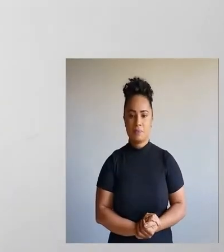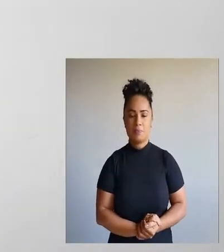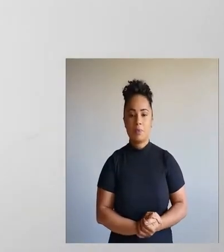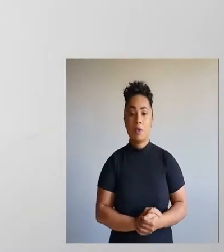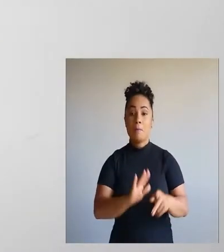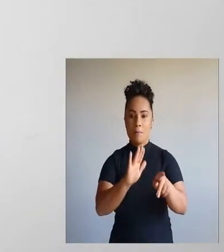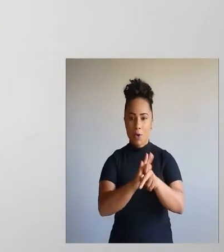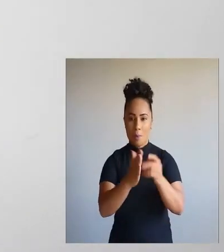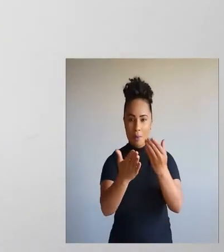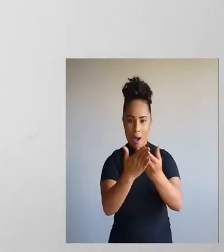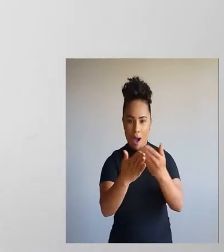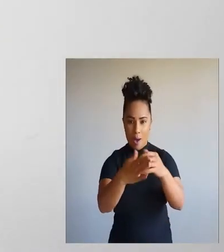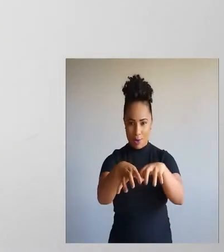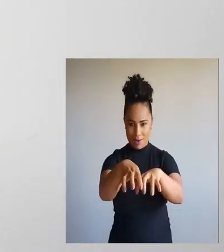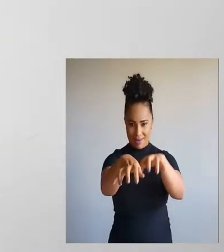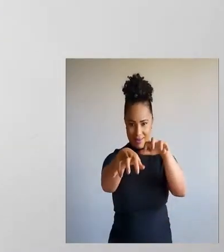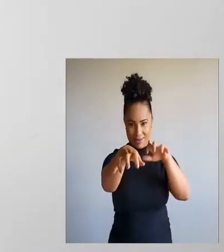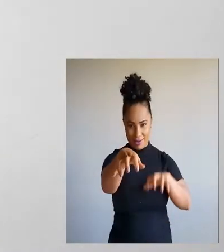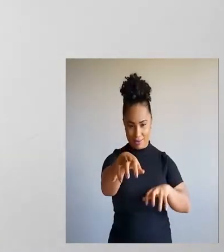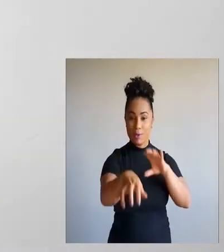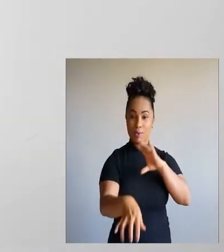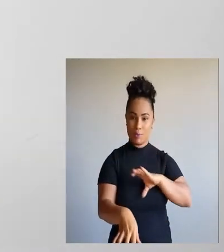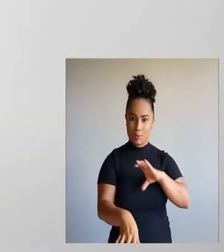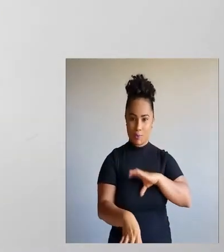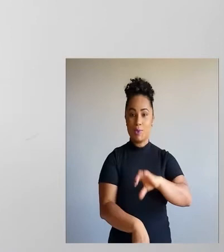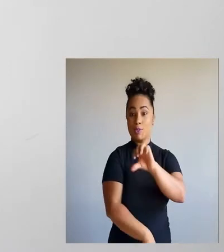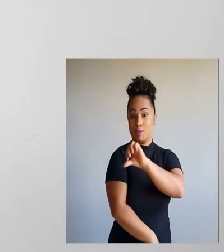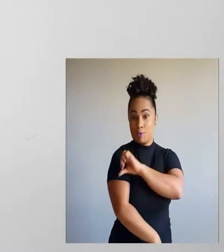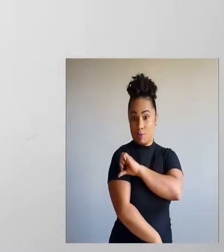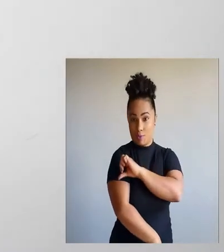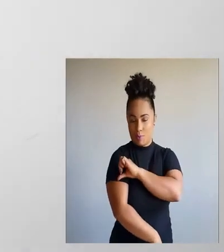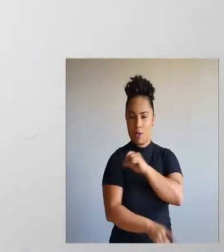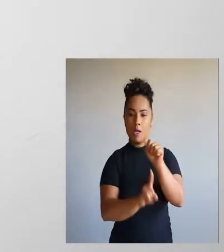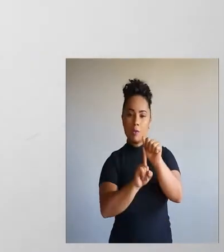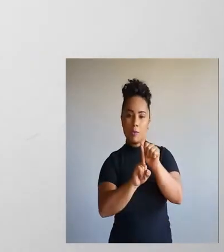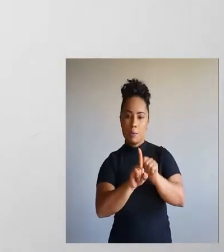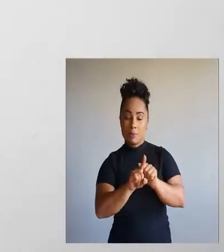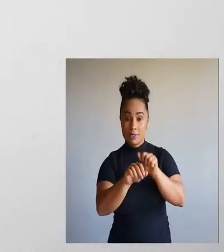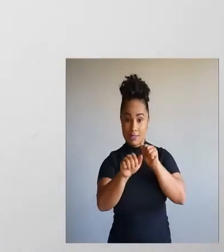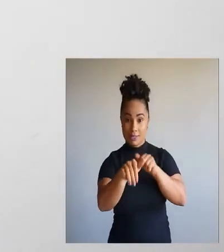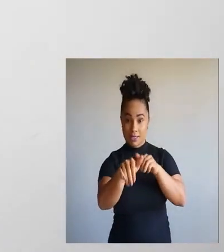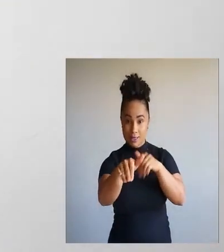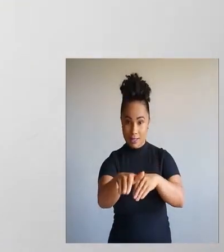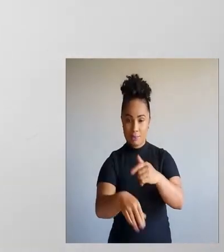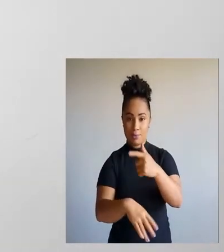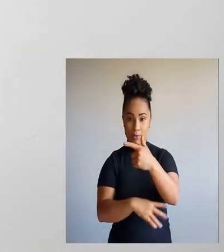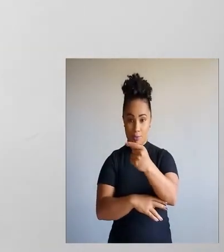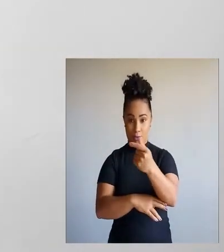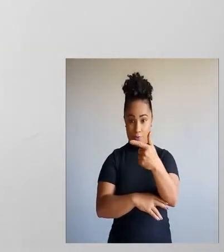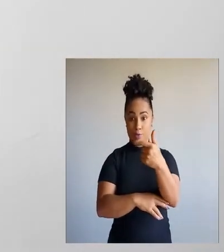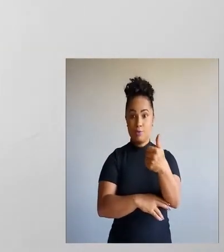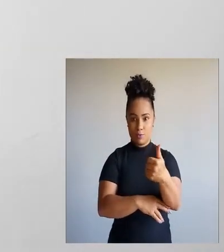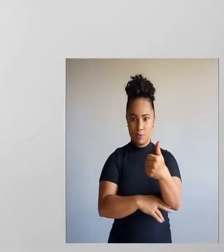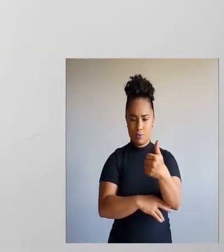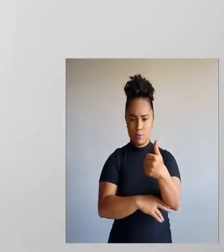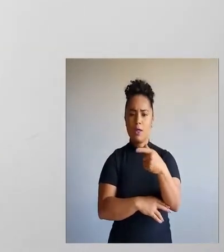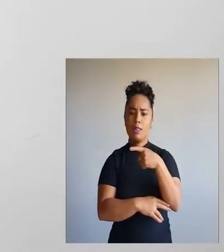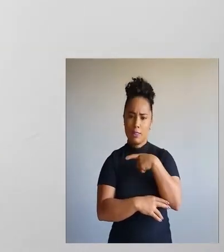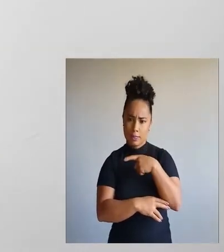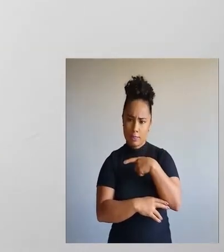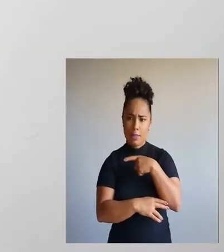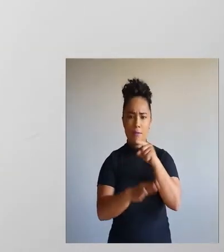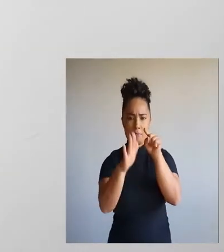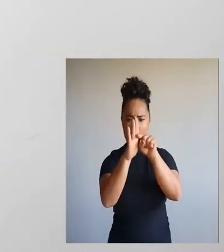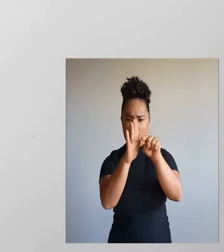plano de ensino remoto de língua portuguesa do nono ano, de setembro de 2021, nós temos